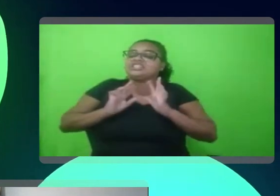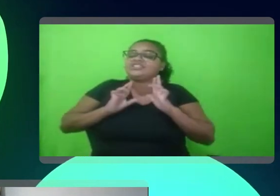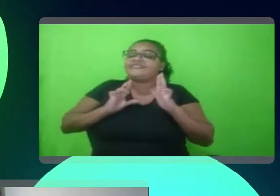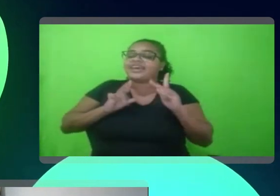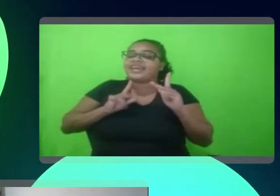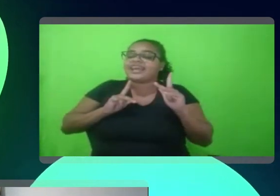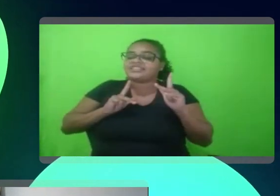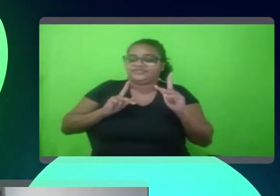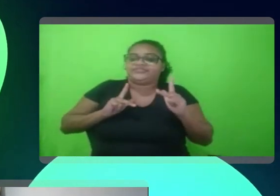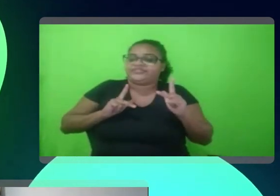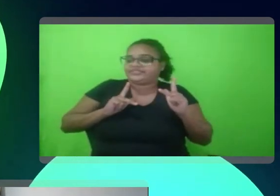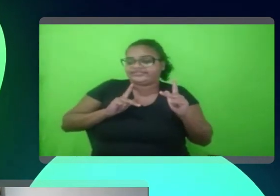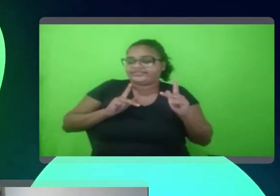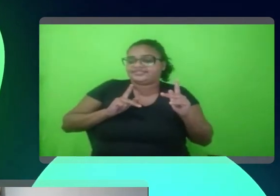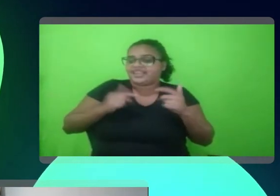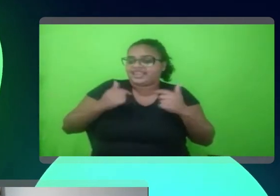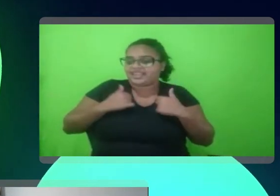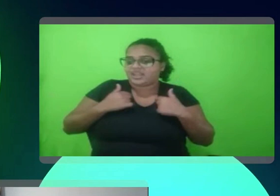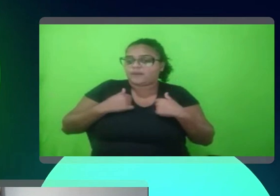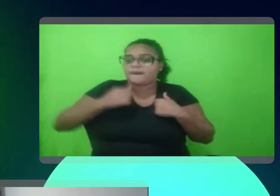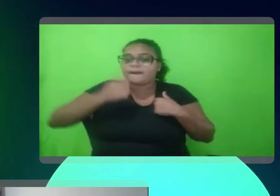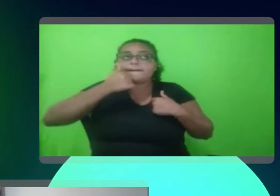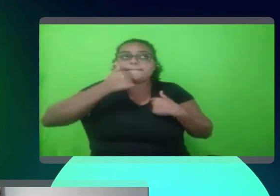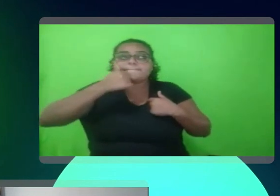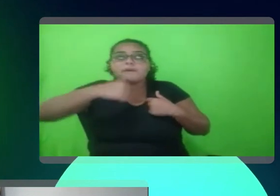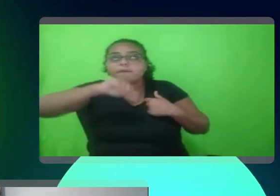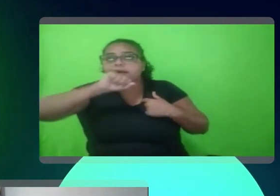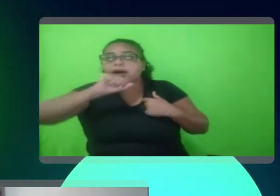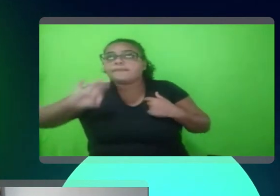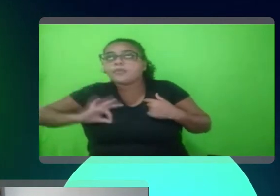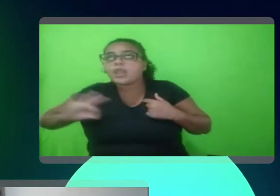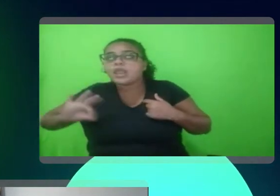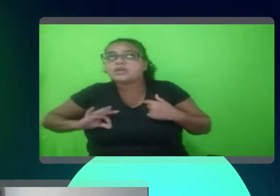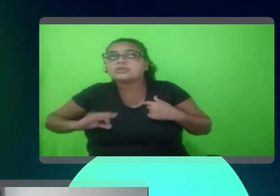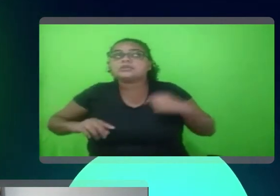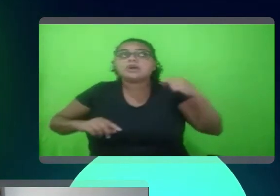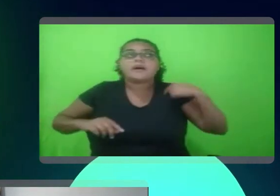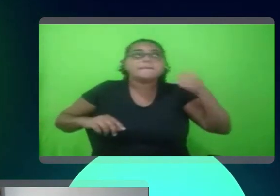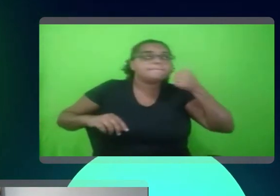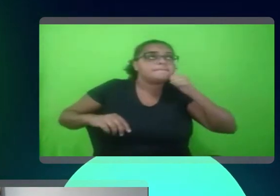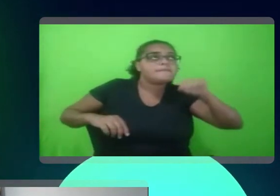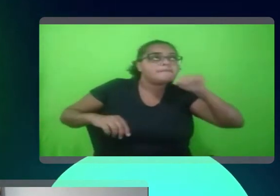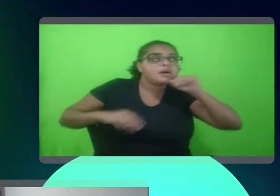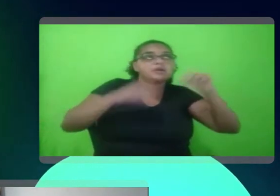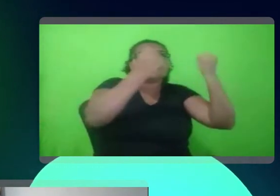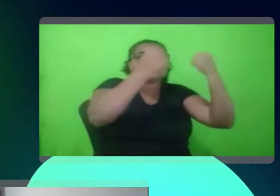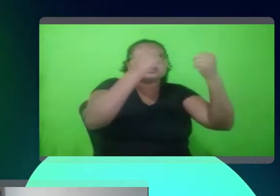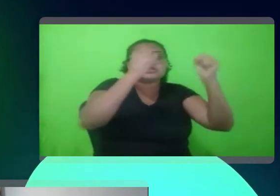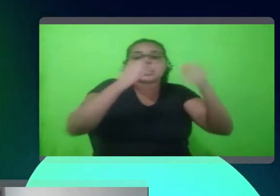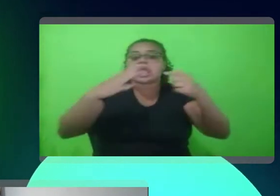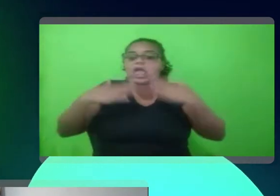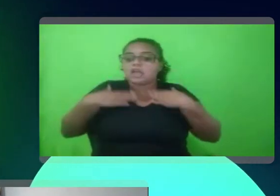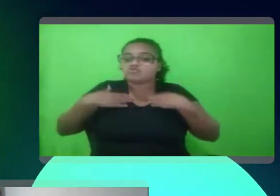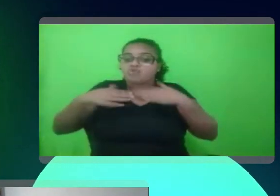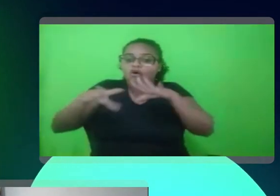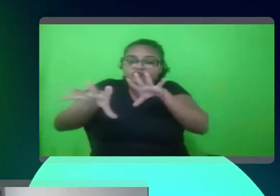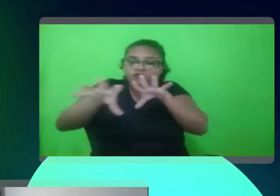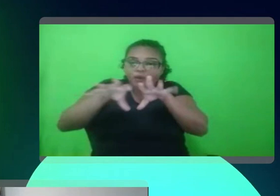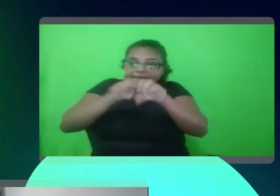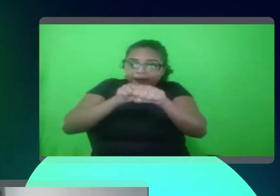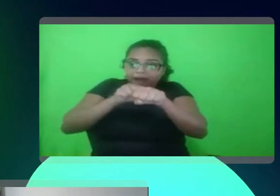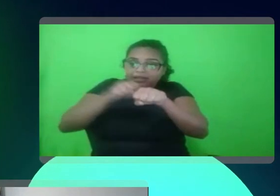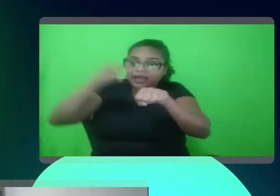pais me falaram isso, né, e, e você é uma pessoa formada da matemática, e tem uma galera,